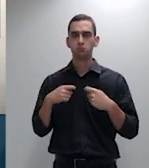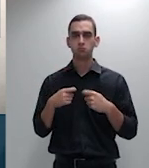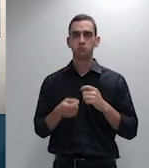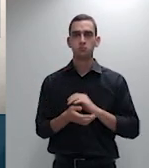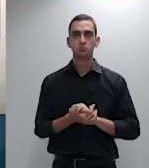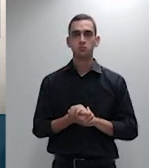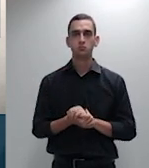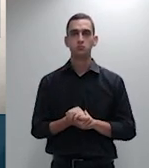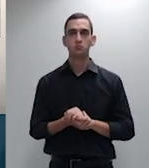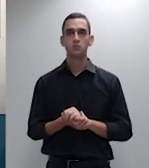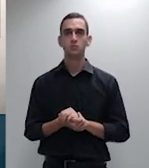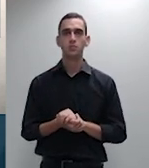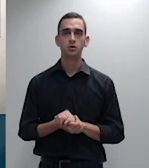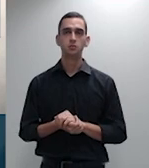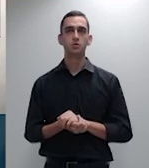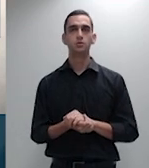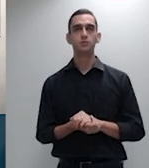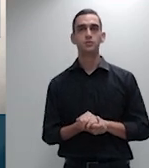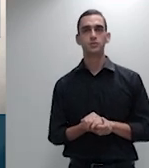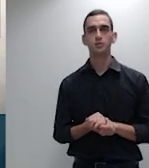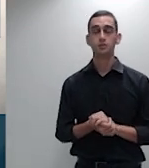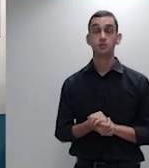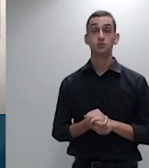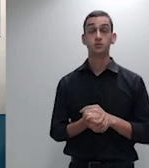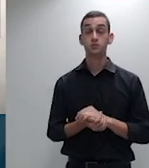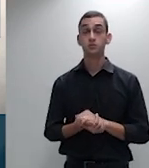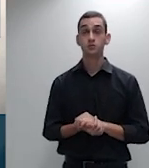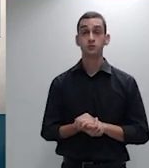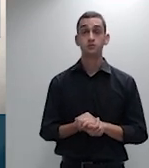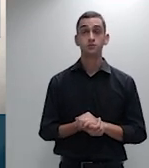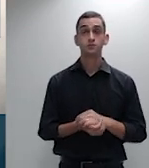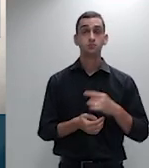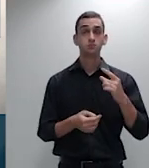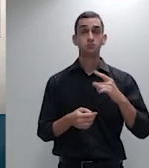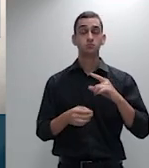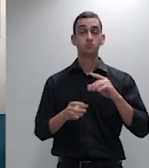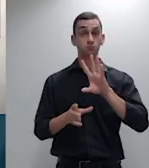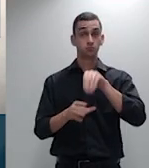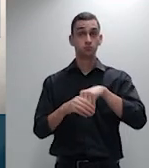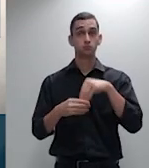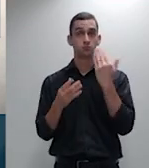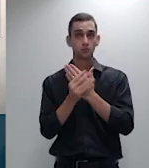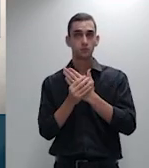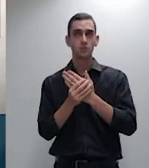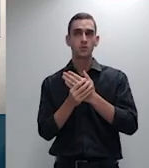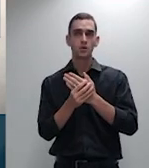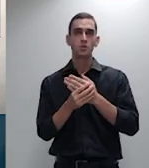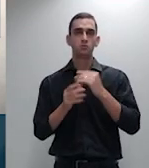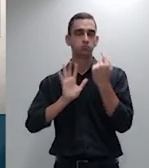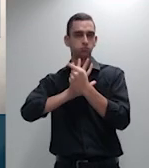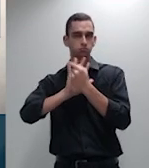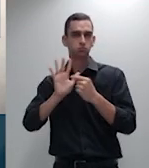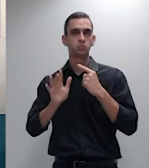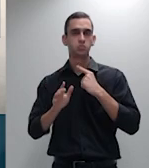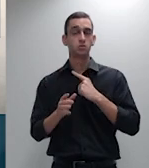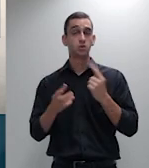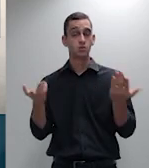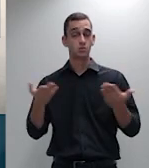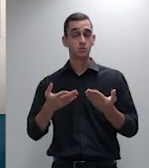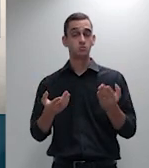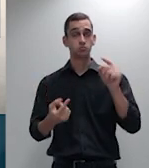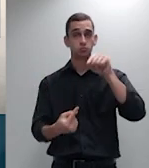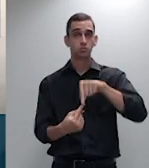figuravam como parte no processo originário o cabimento da recisória com amparo na violação literal de norma jurídica